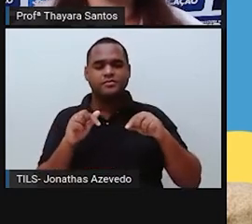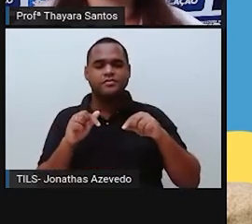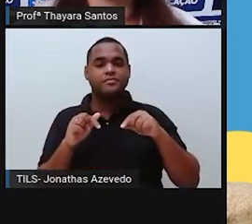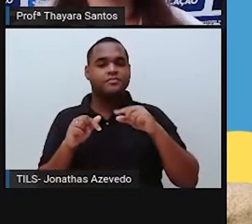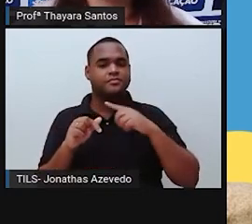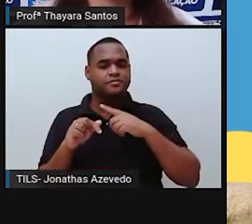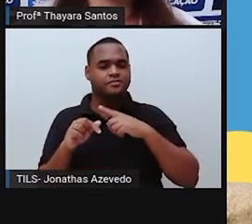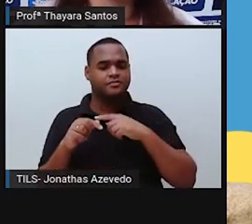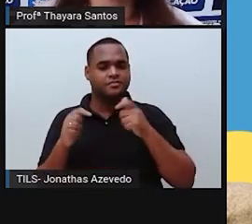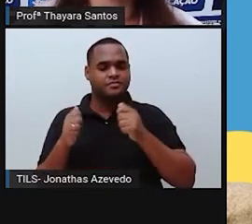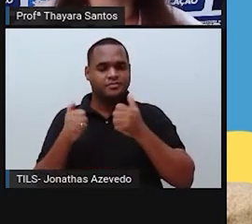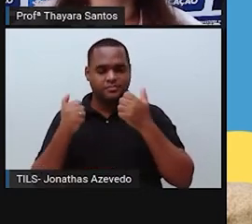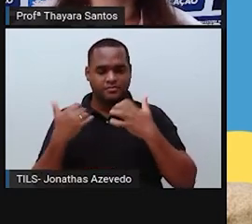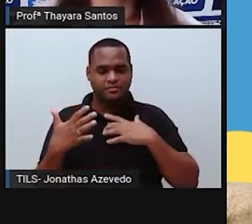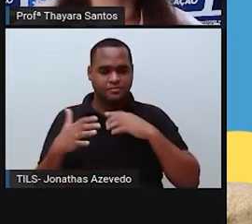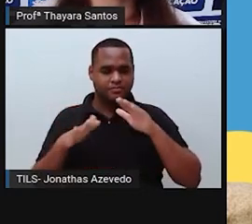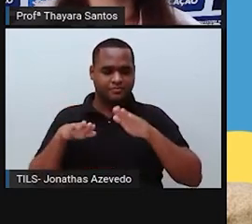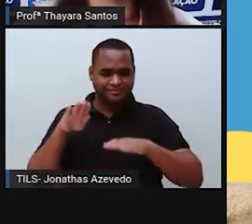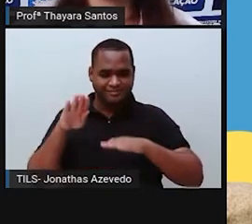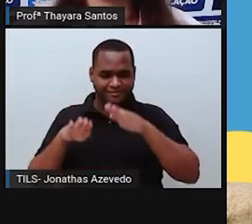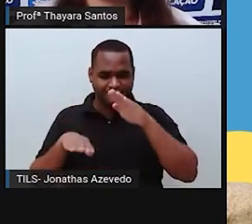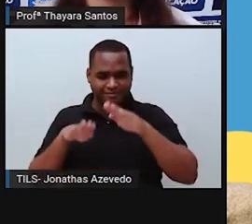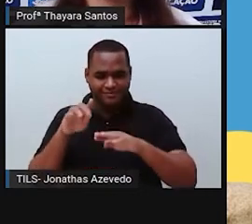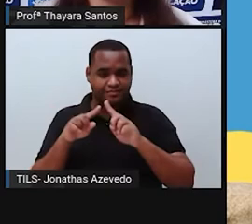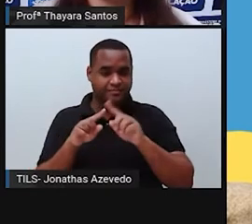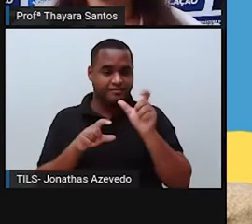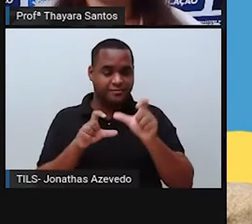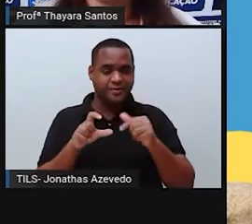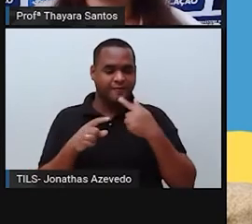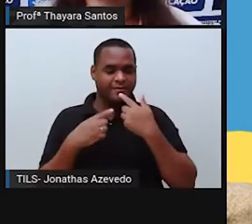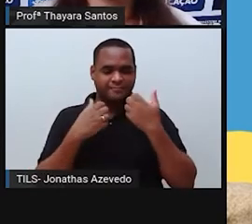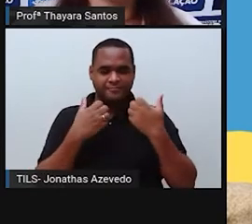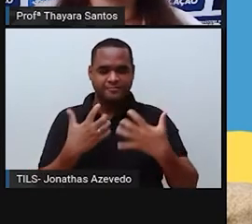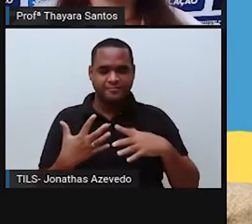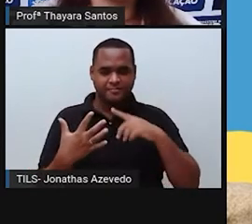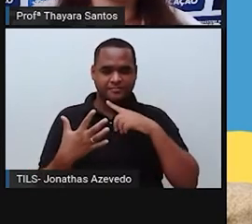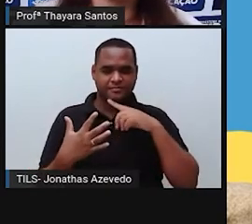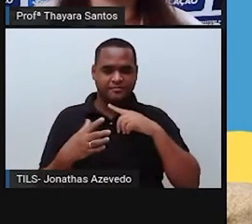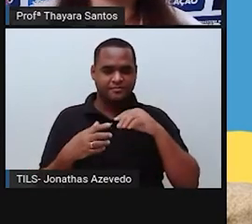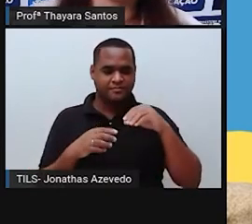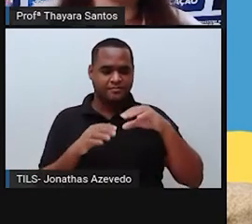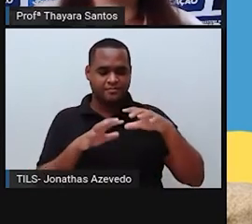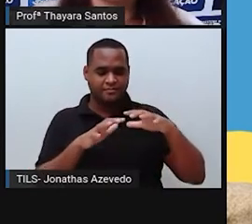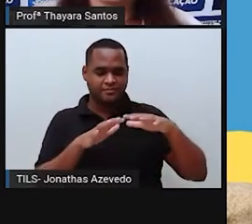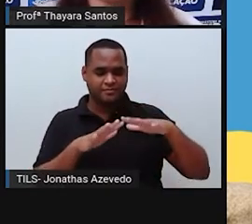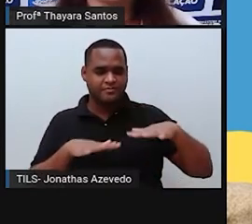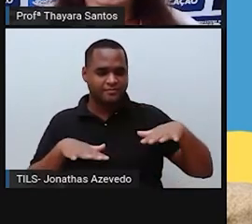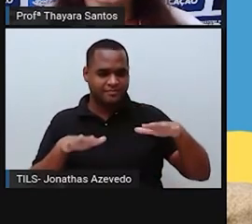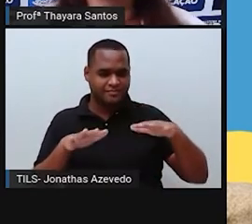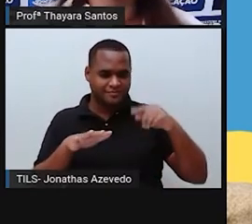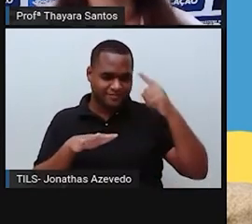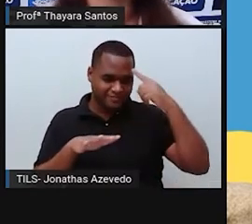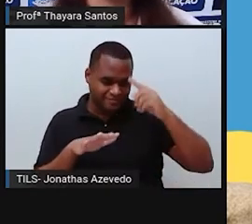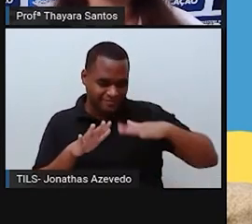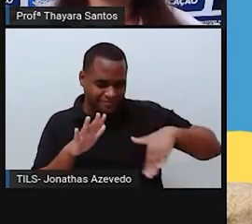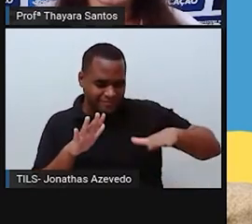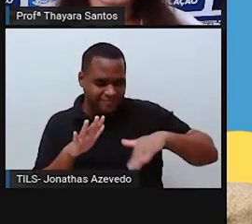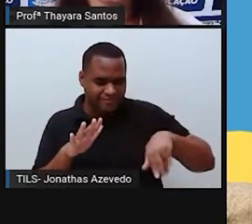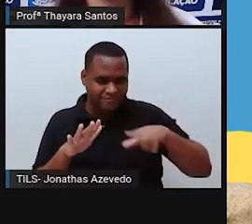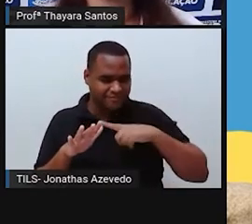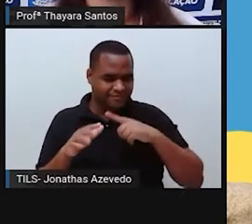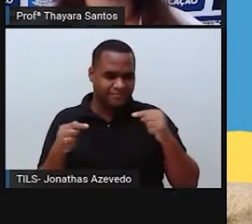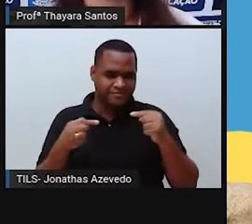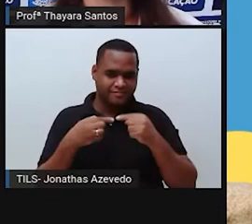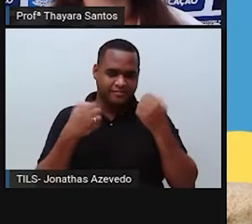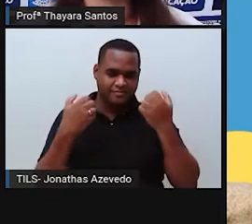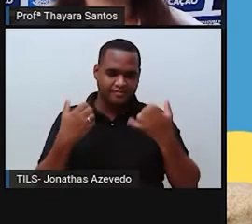tem essa variação? Depende do ambiente que a gente está falando. Se a gente está falando dos oceanos, por exemplo, que a gente sabe, né? Embaixo do mar tem também